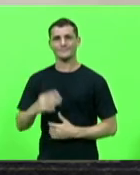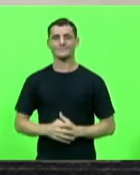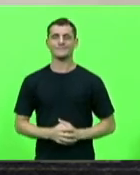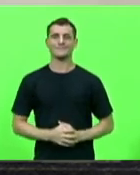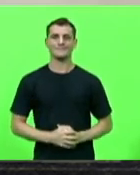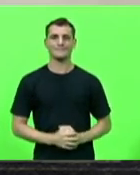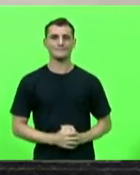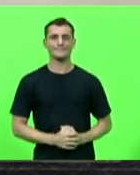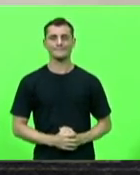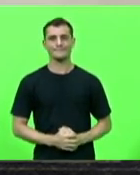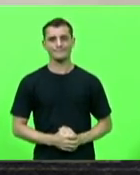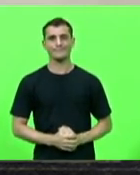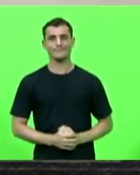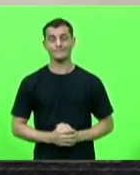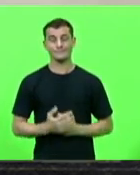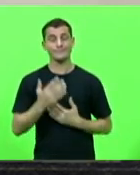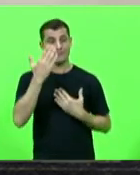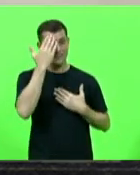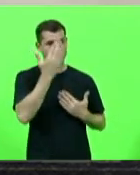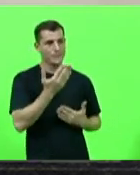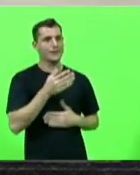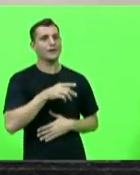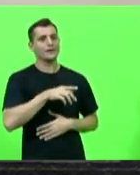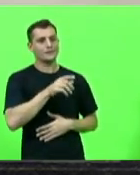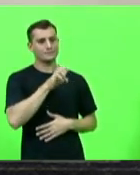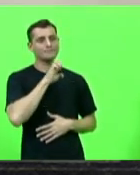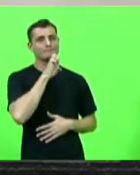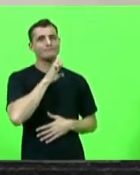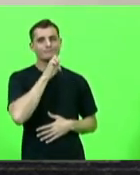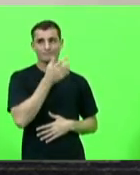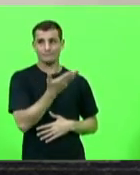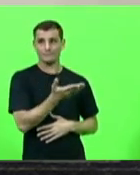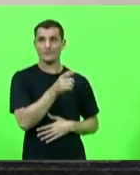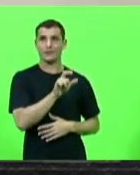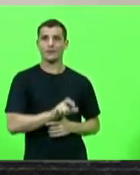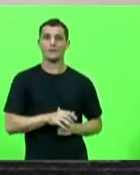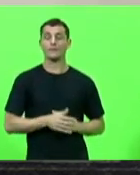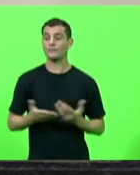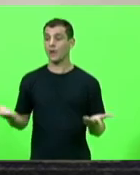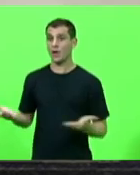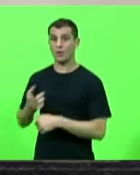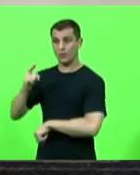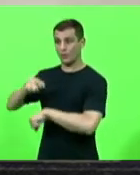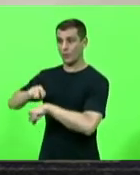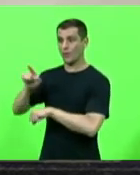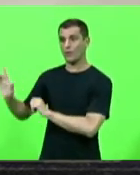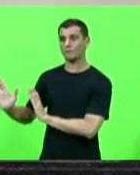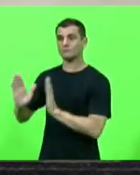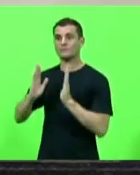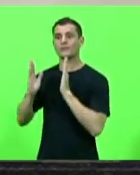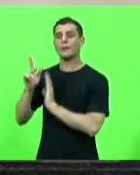obrigado deputado Felipe Estevam próximo horário pertence ao PL